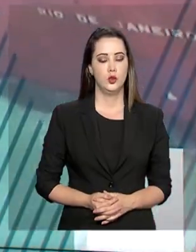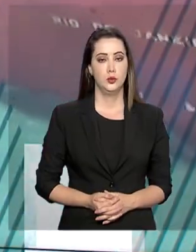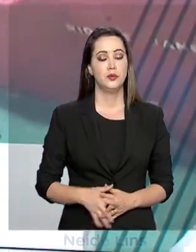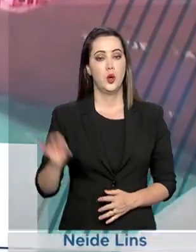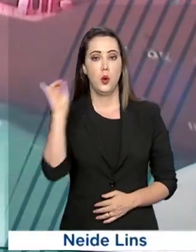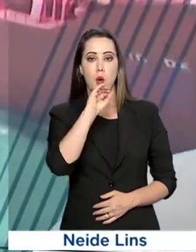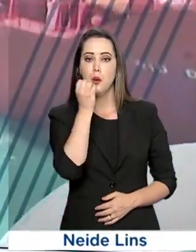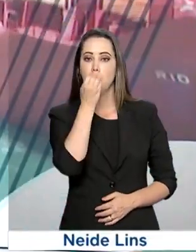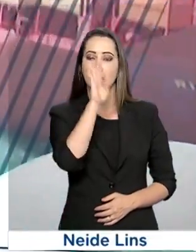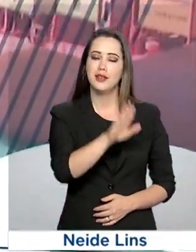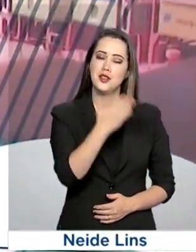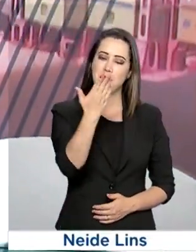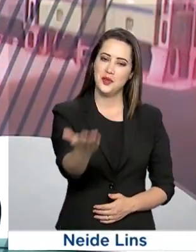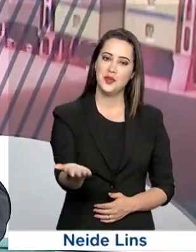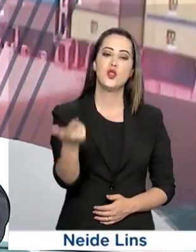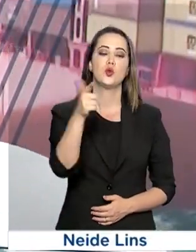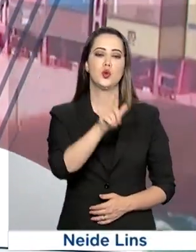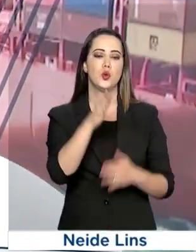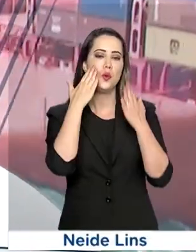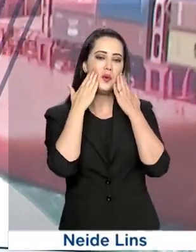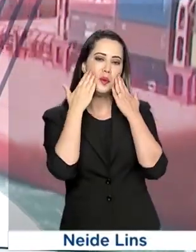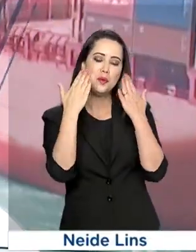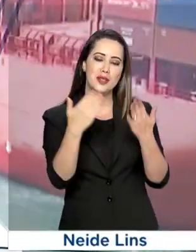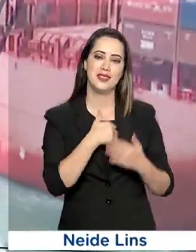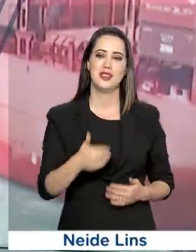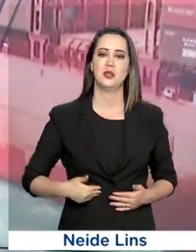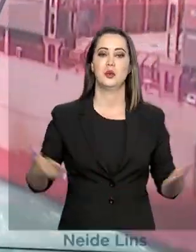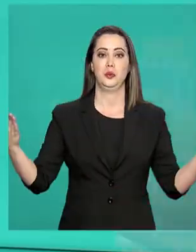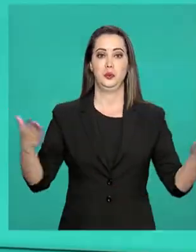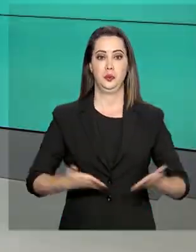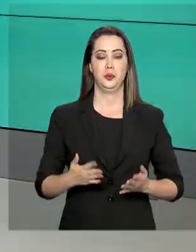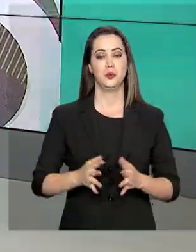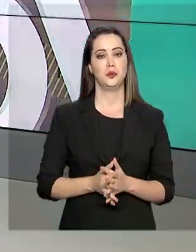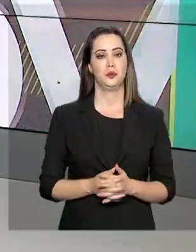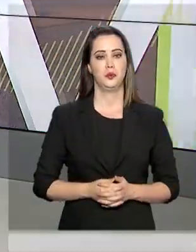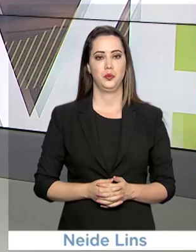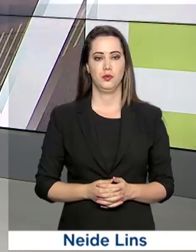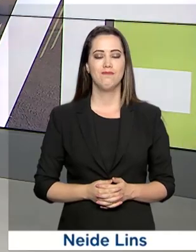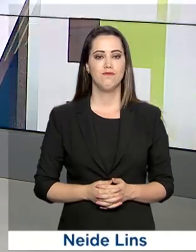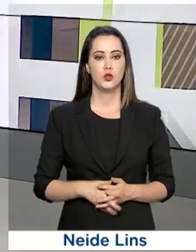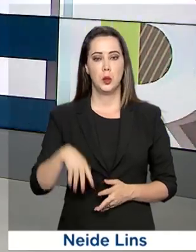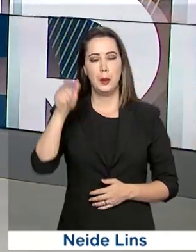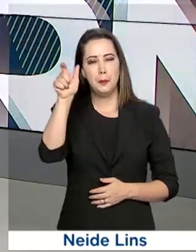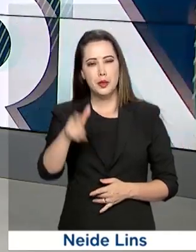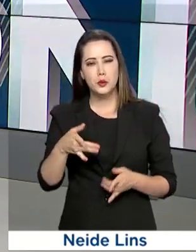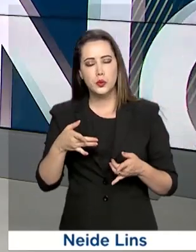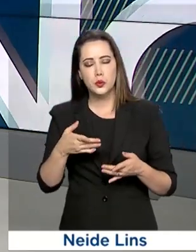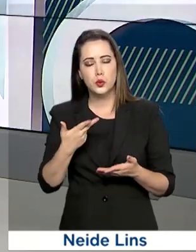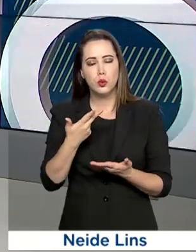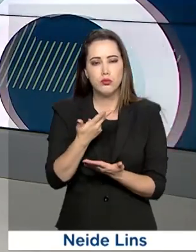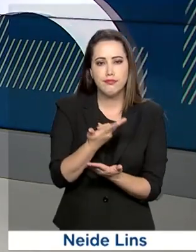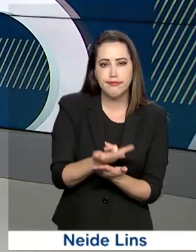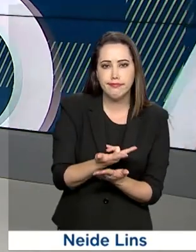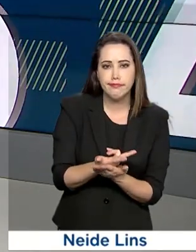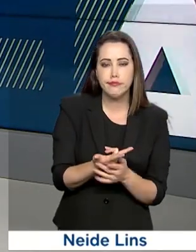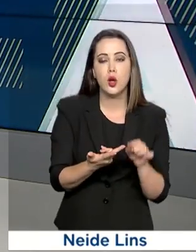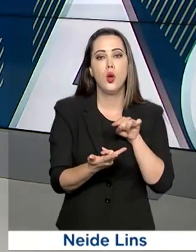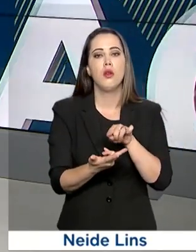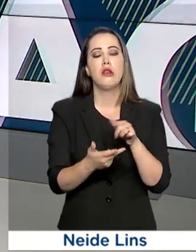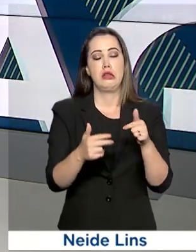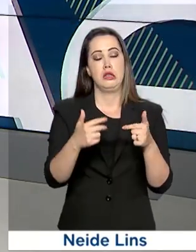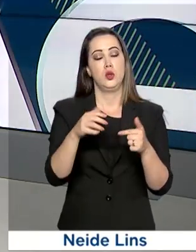Olá, boa tarde para você. Já estamos no ar com o governo agora. Pacientes do SUS impossibilitados ou com